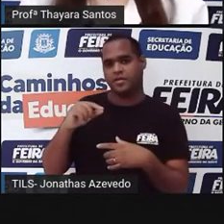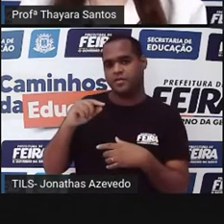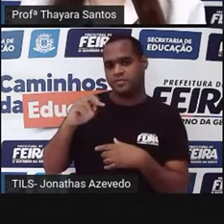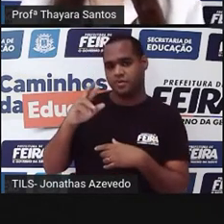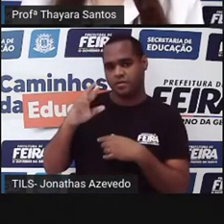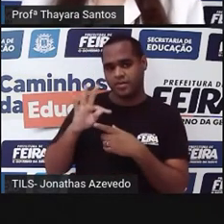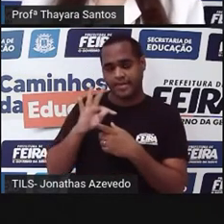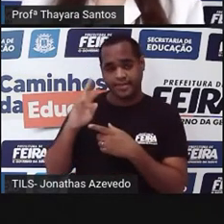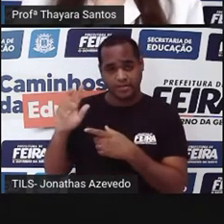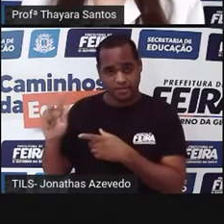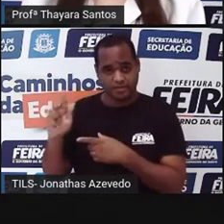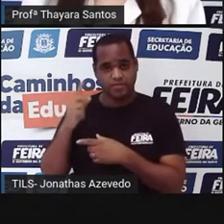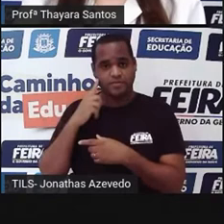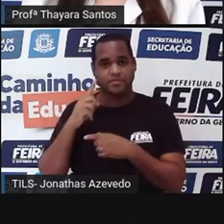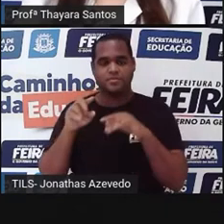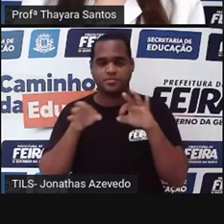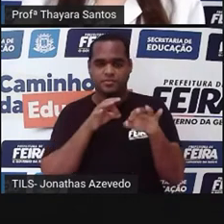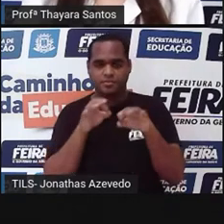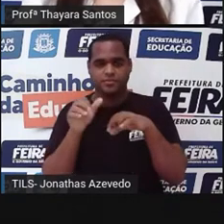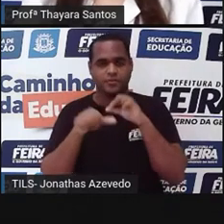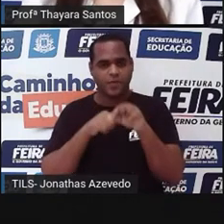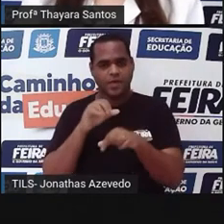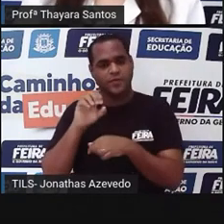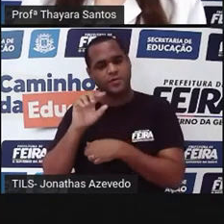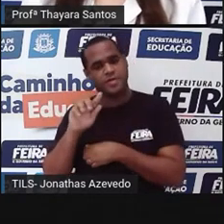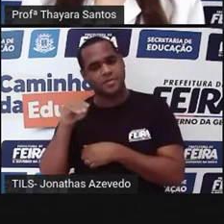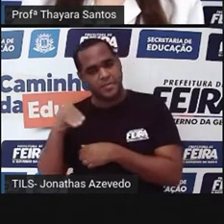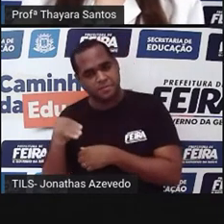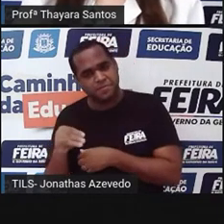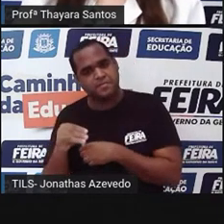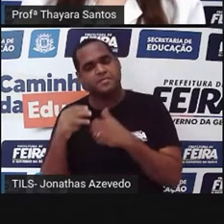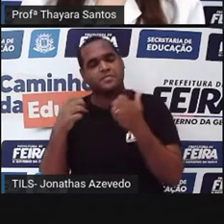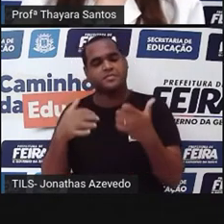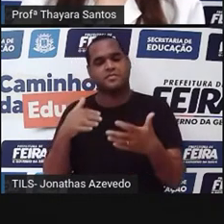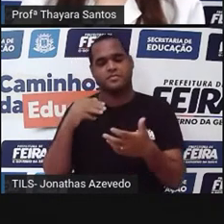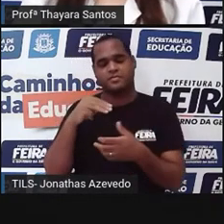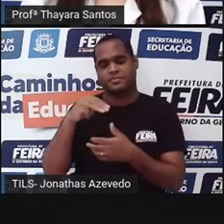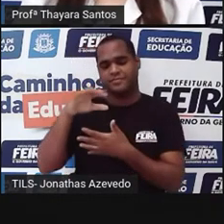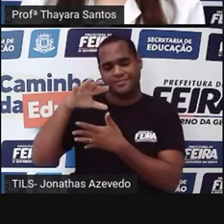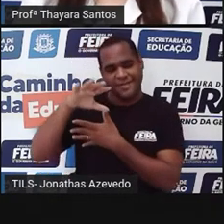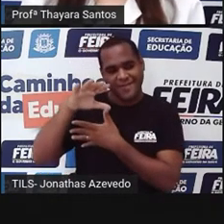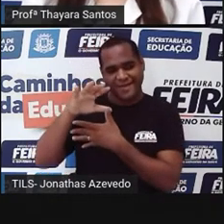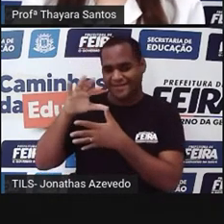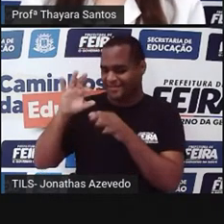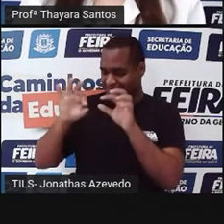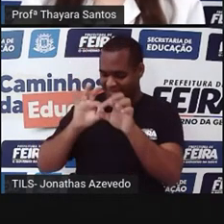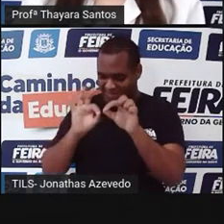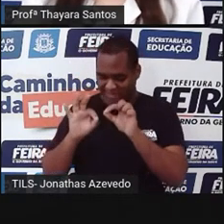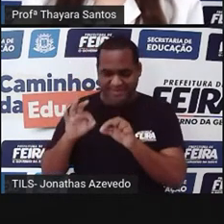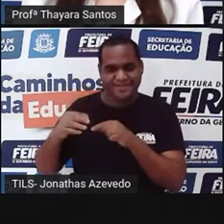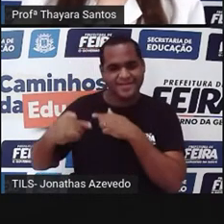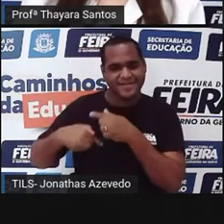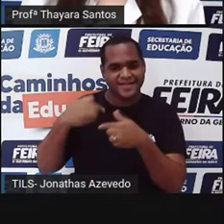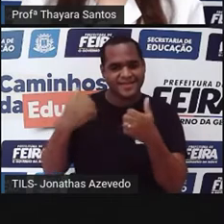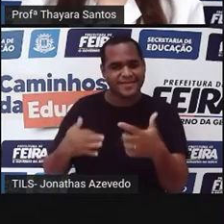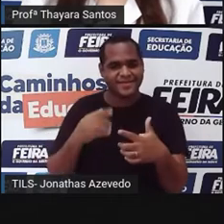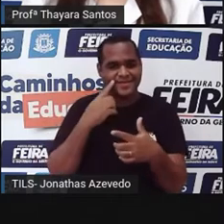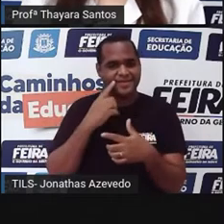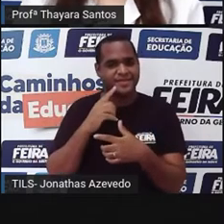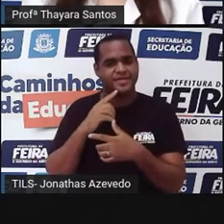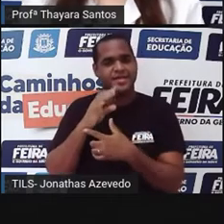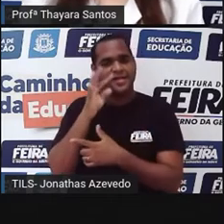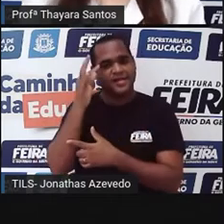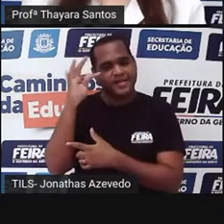organismos geneticamente modificados, que são chamados de OGMs. A gente tem mapeamento genético. A gente tem a terapia